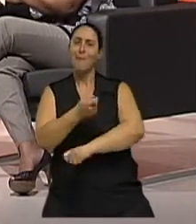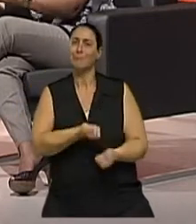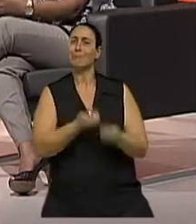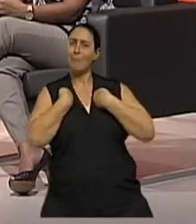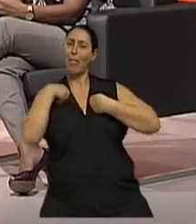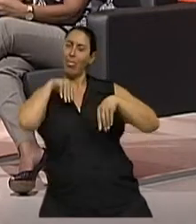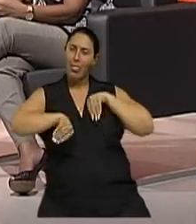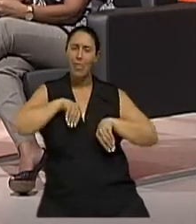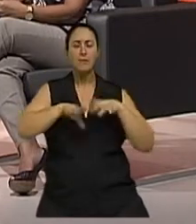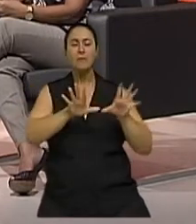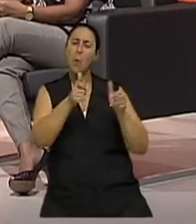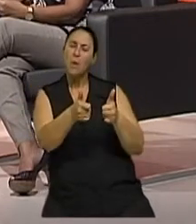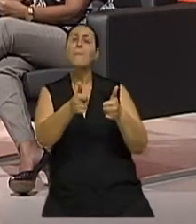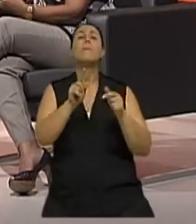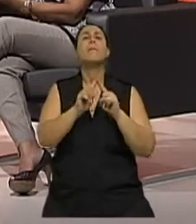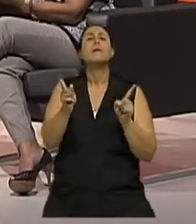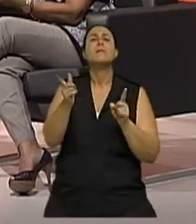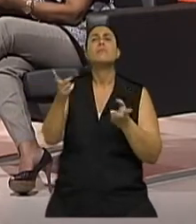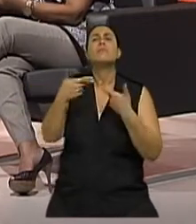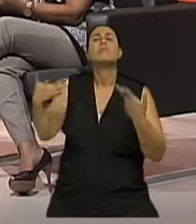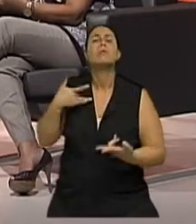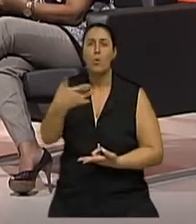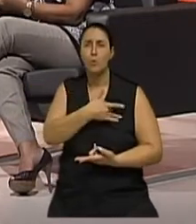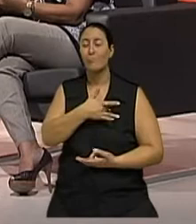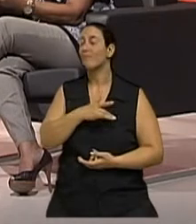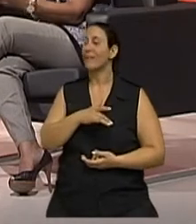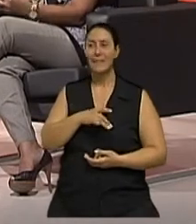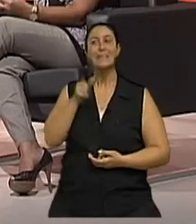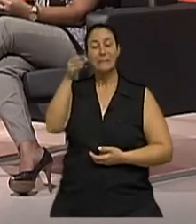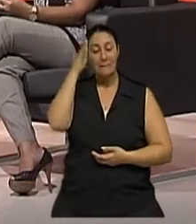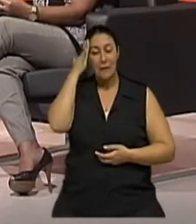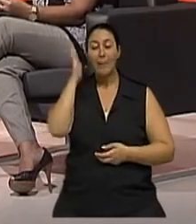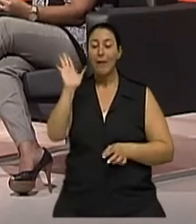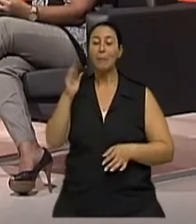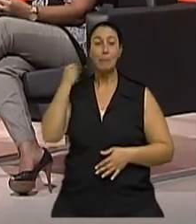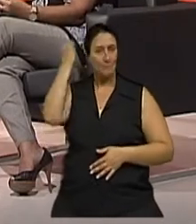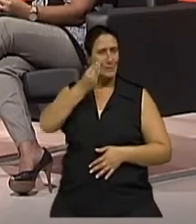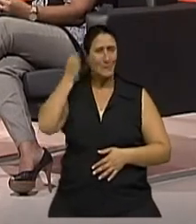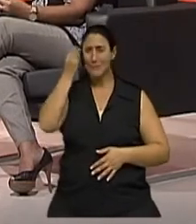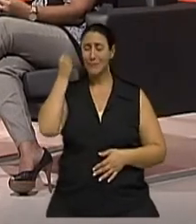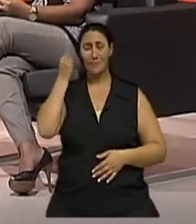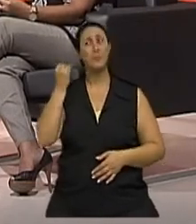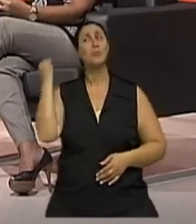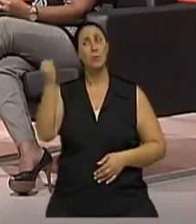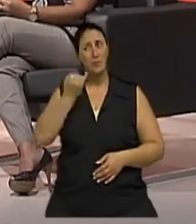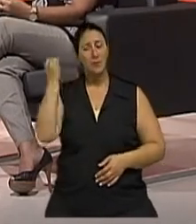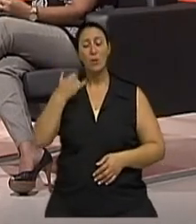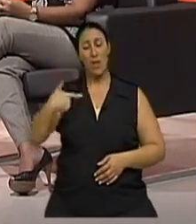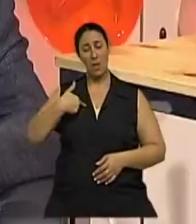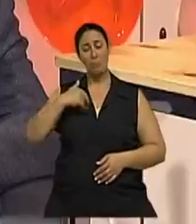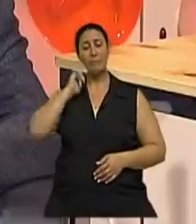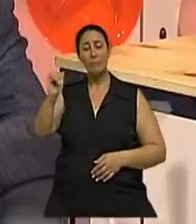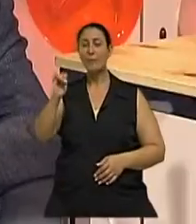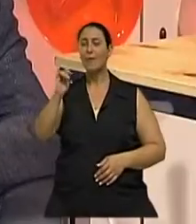Mas eu diria assim, que as psíquicas são tão importantes nessa área, que eu acho assim, que a gente deveria botar elas num